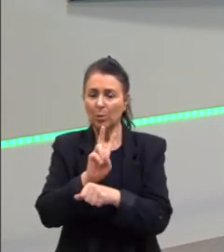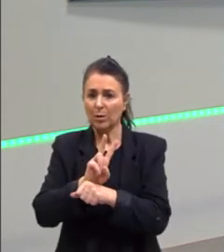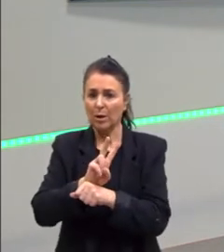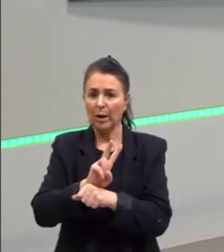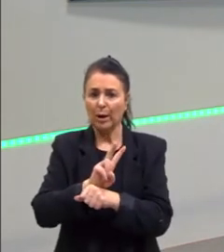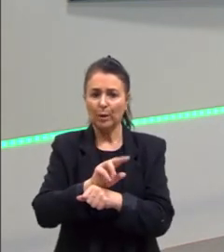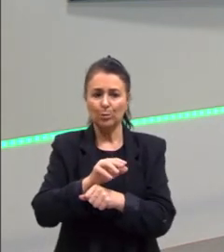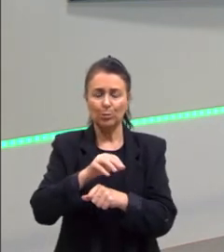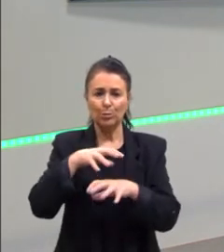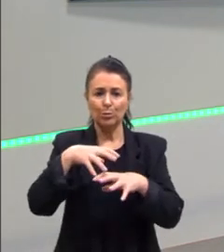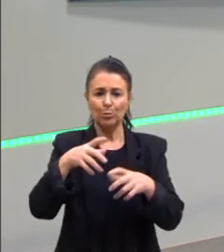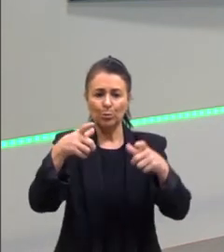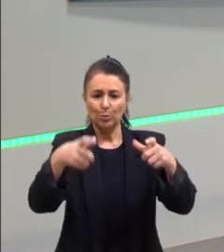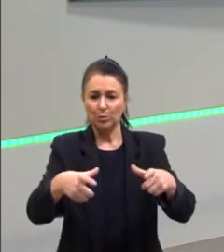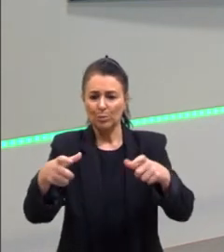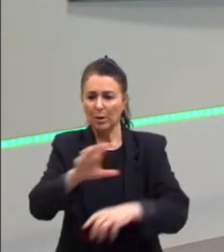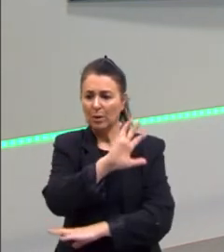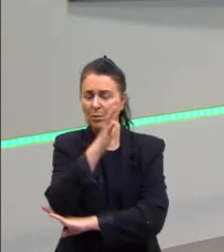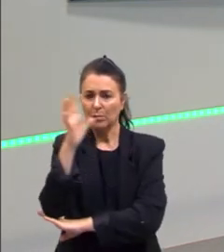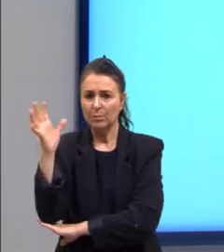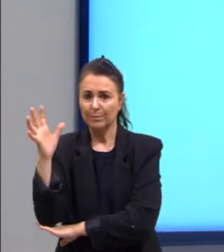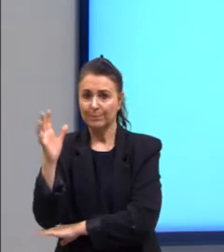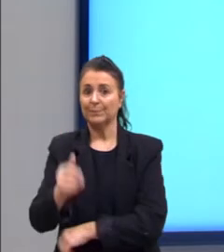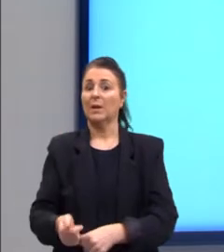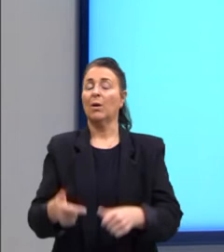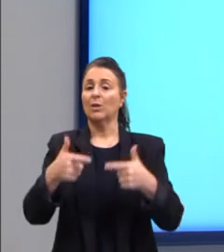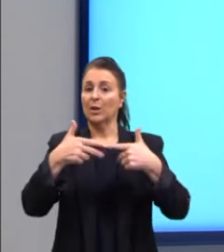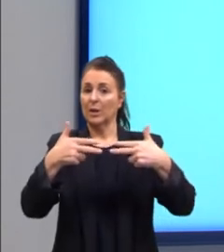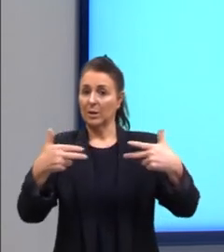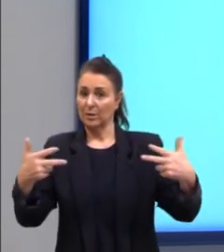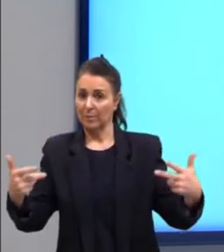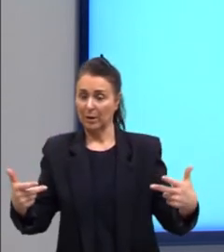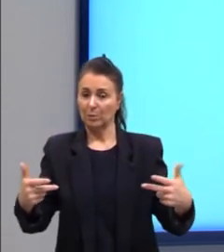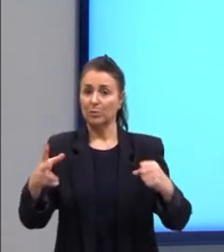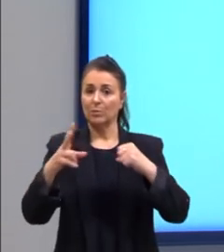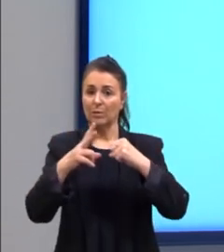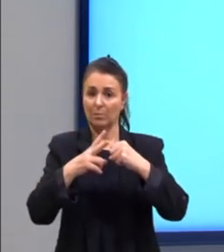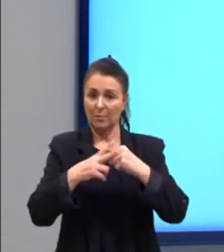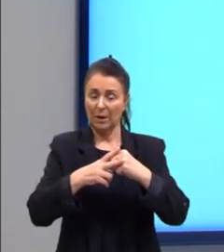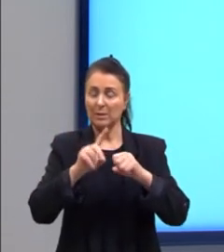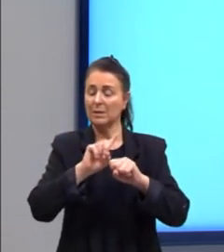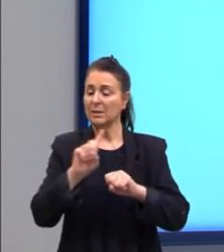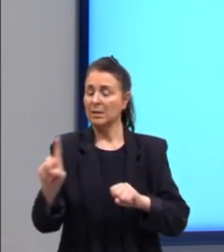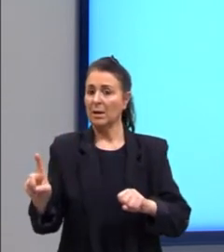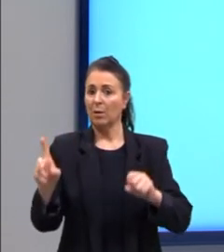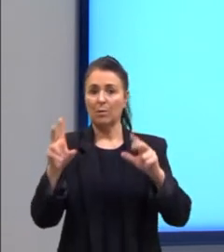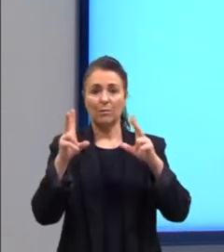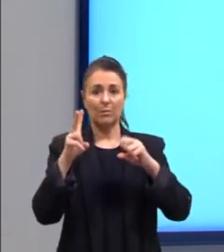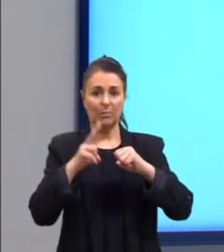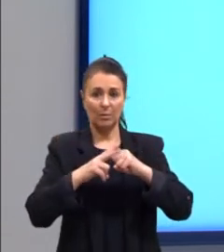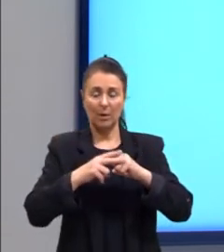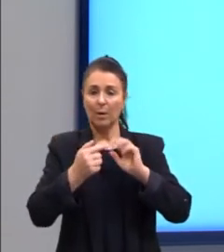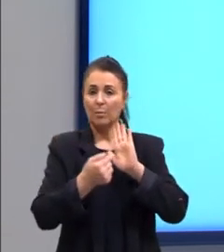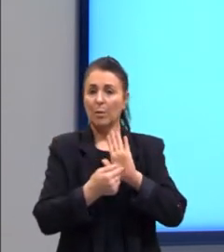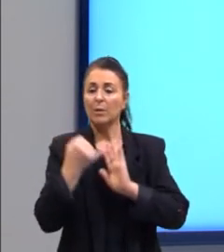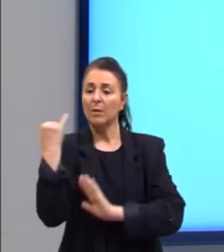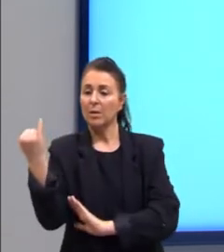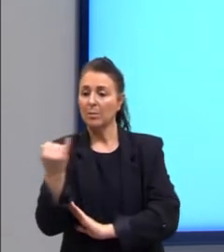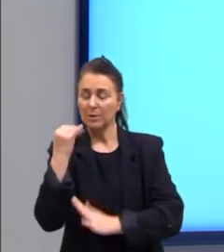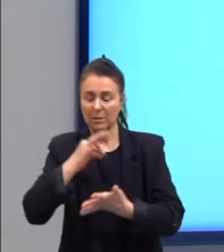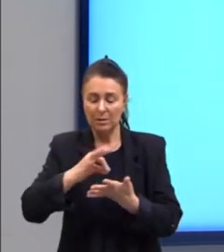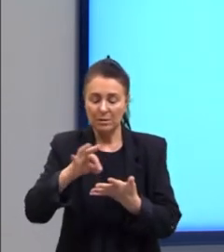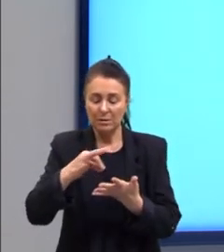considerando os elementos verbais e não verbais, o próprio enunciado já traz a importância e destaca essa